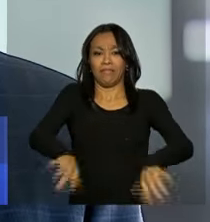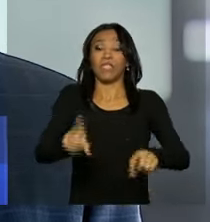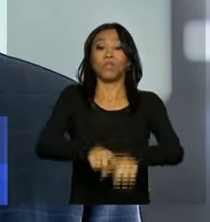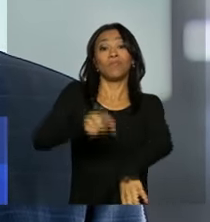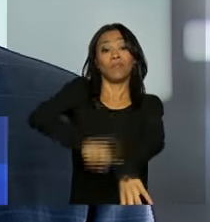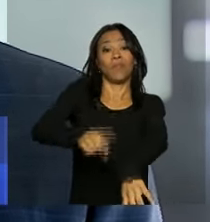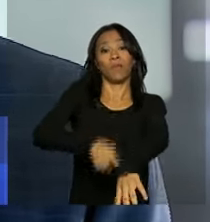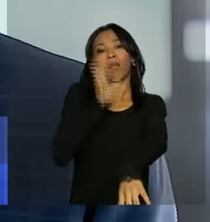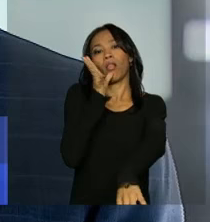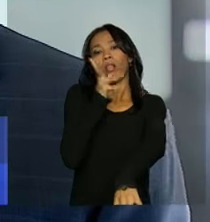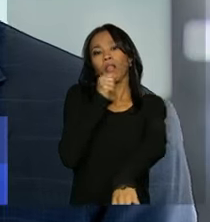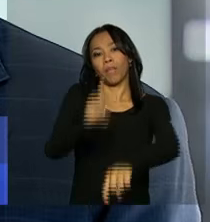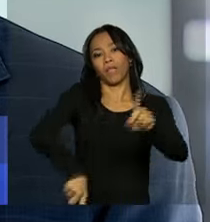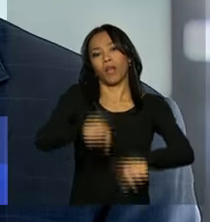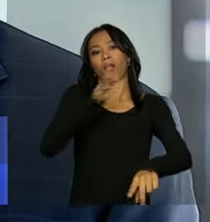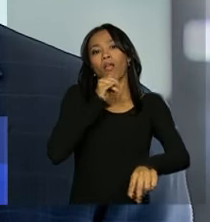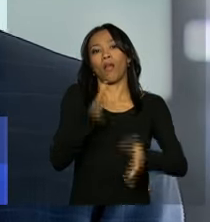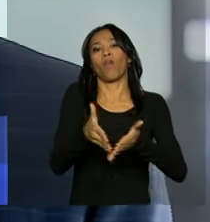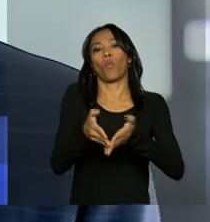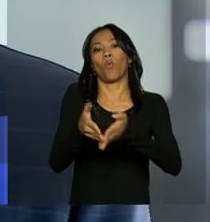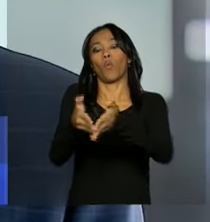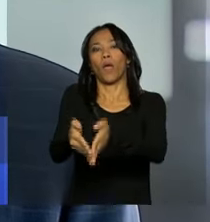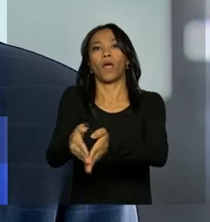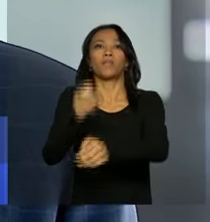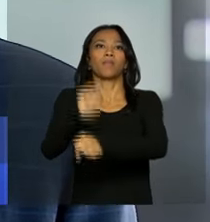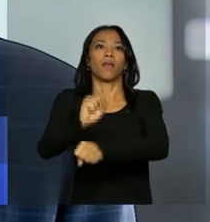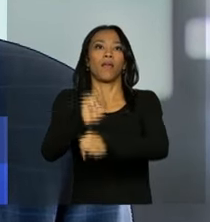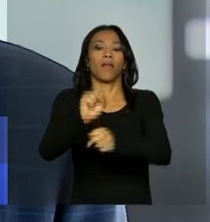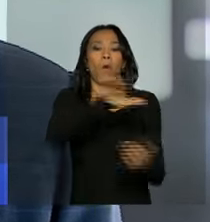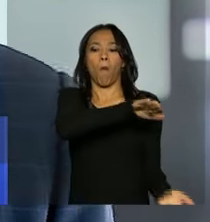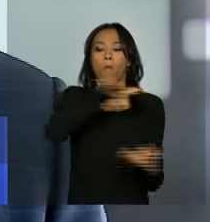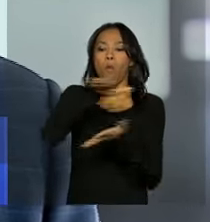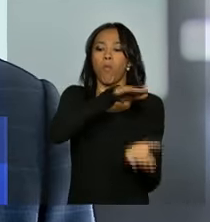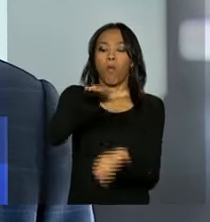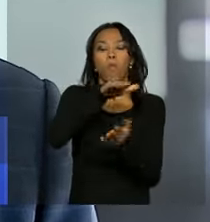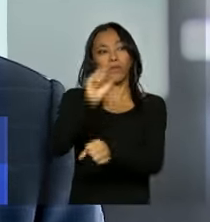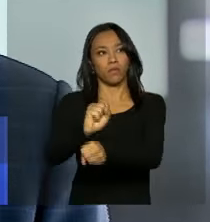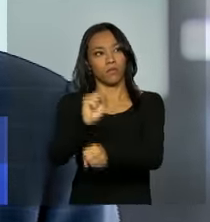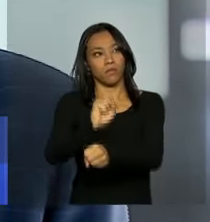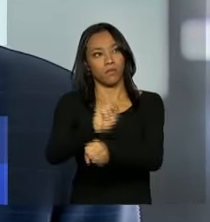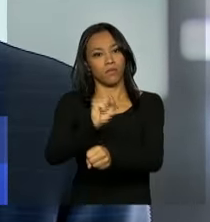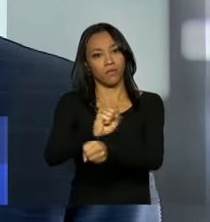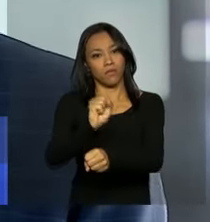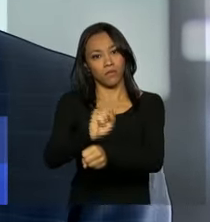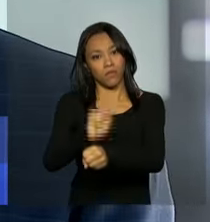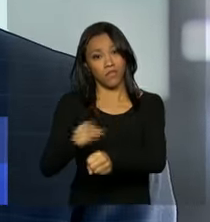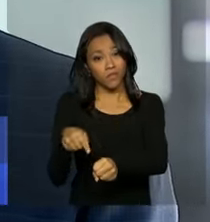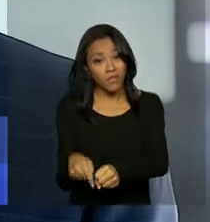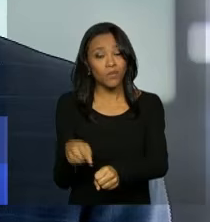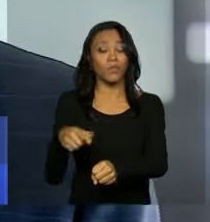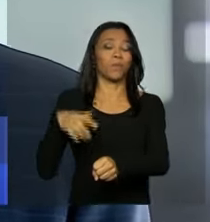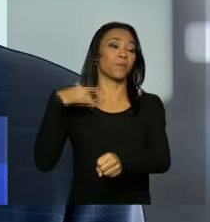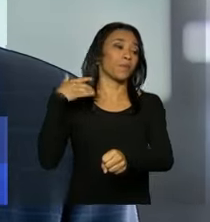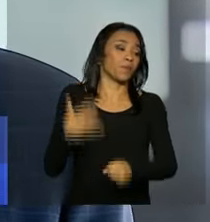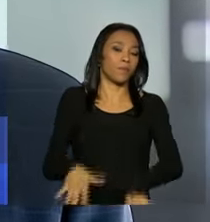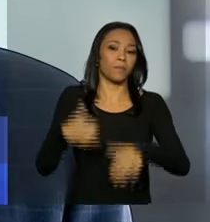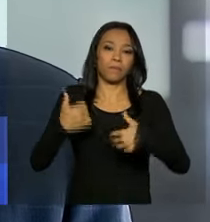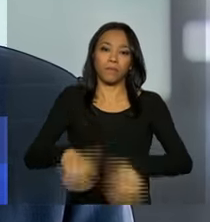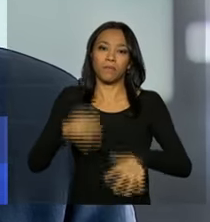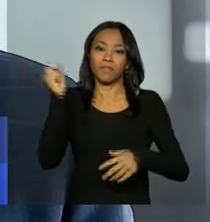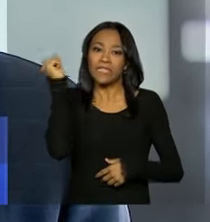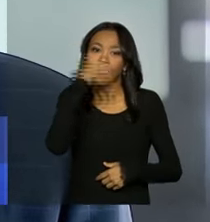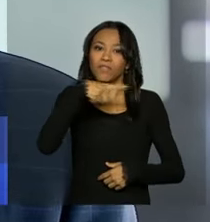mercadoria fica na fronteira, que é um tempo morto e, portanto, onera a transação comercial.